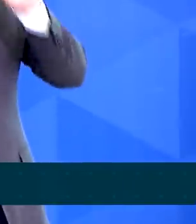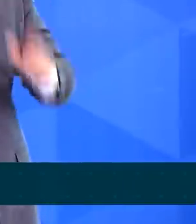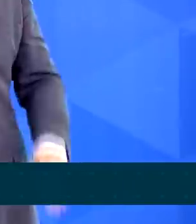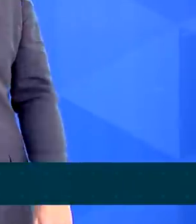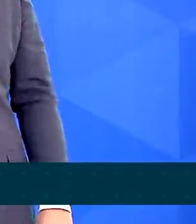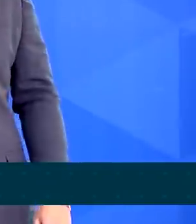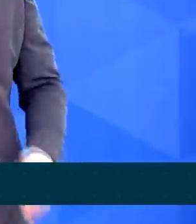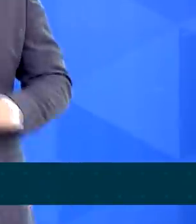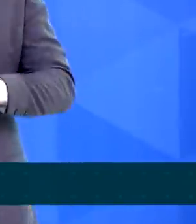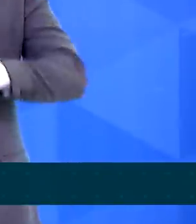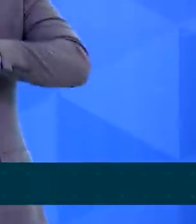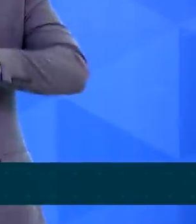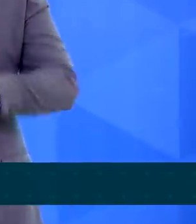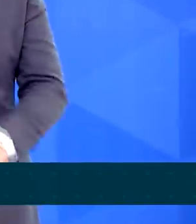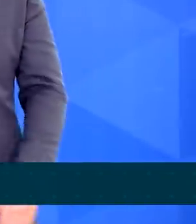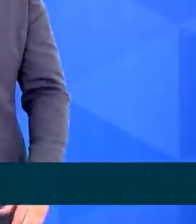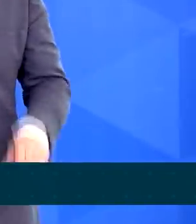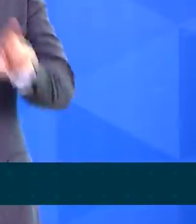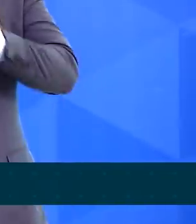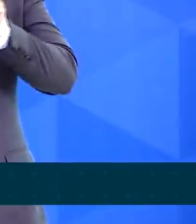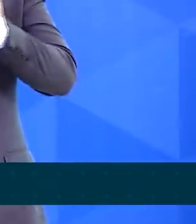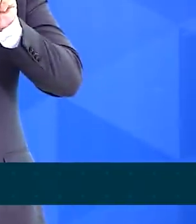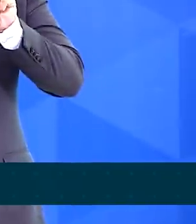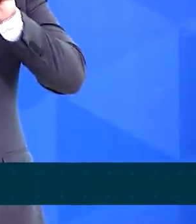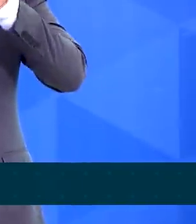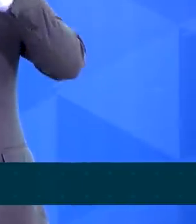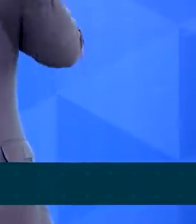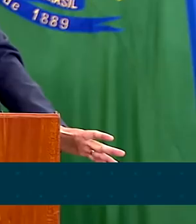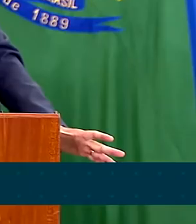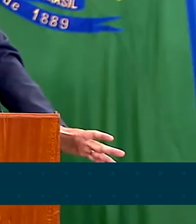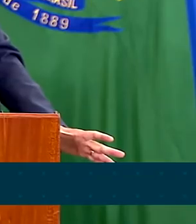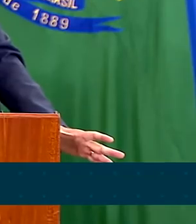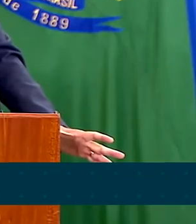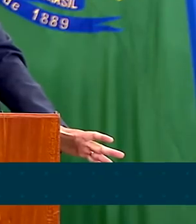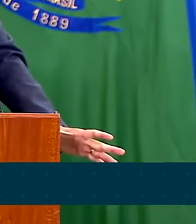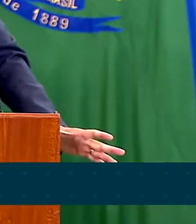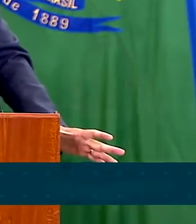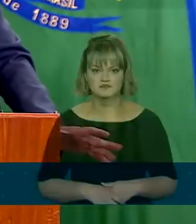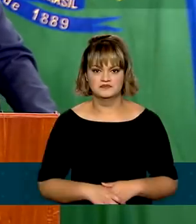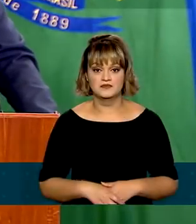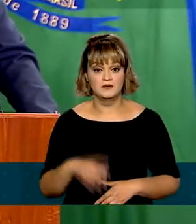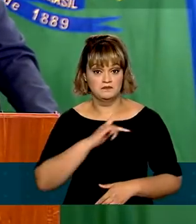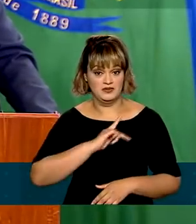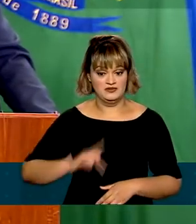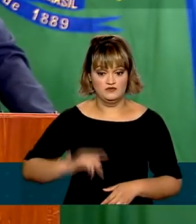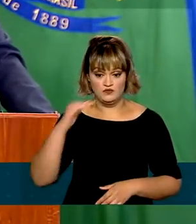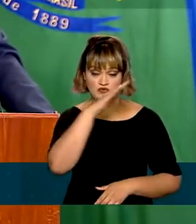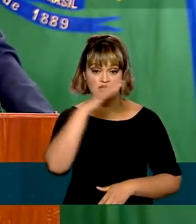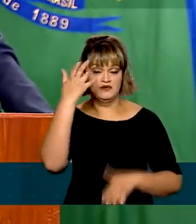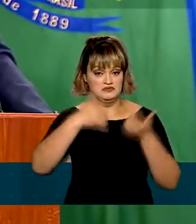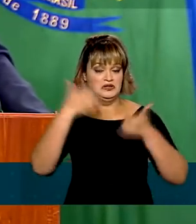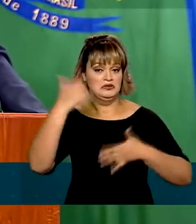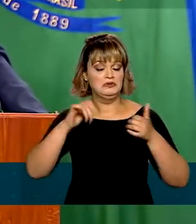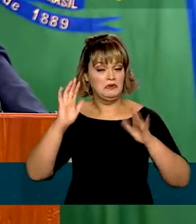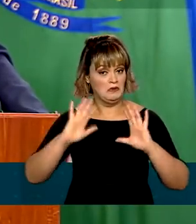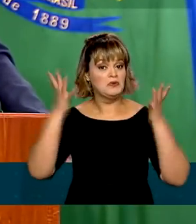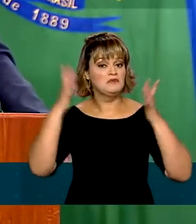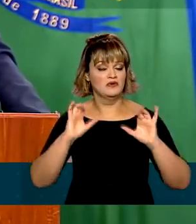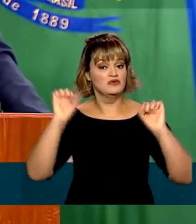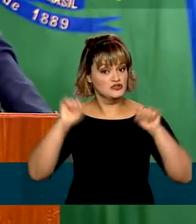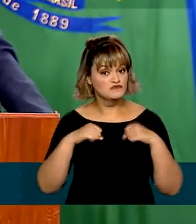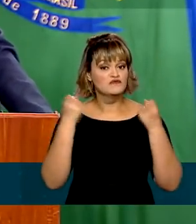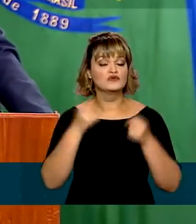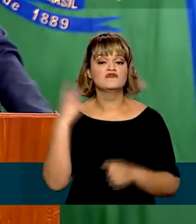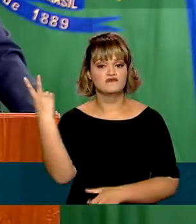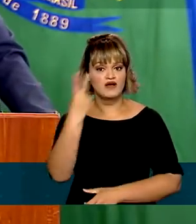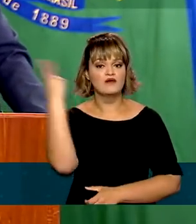Mais celere, mais transparente, mais fiscalizadora. E o presidente Jair Bolsonaro também comemorou os esforços para